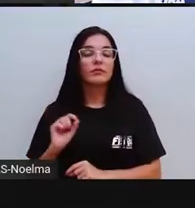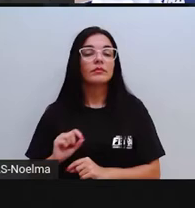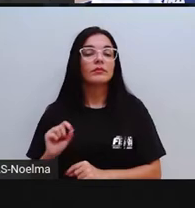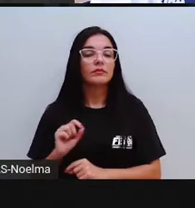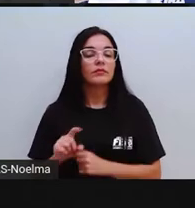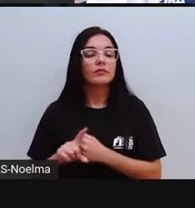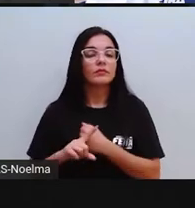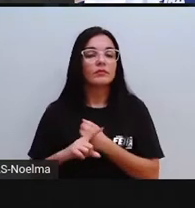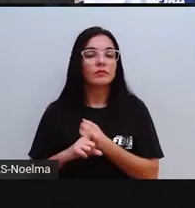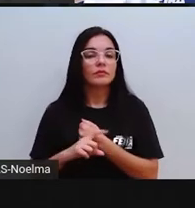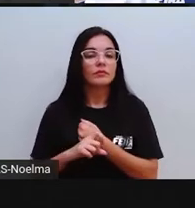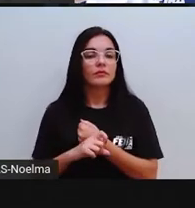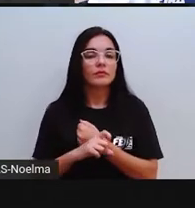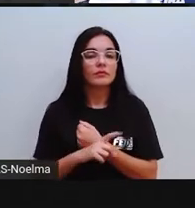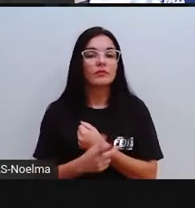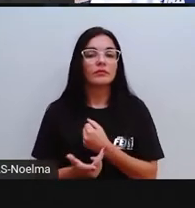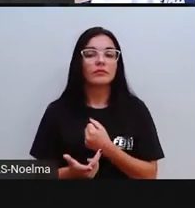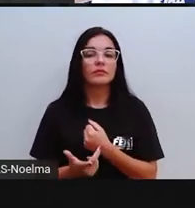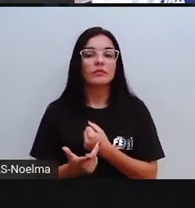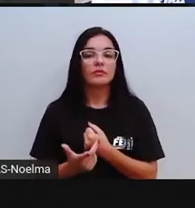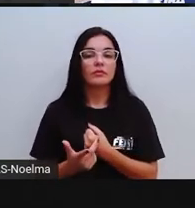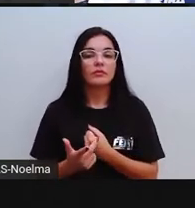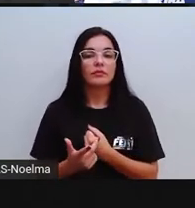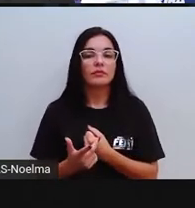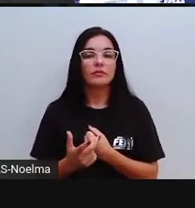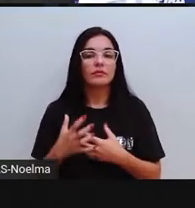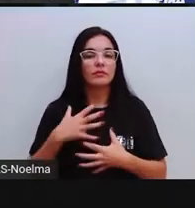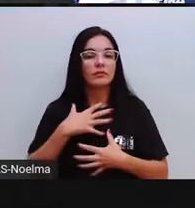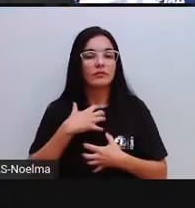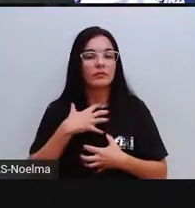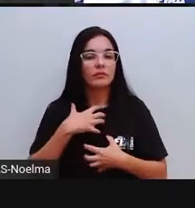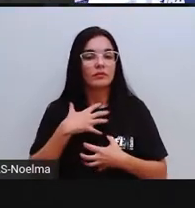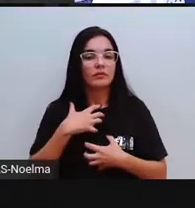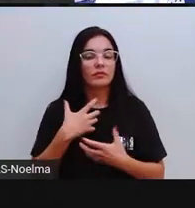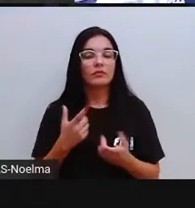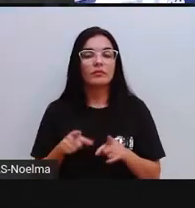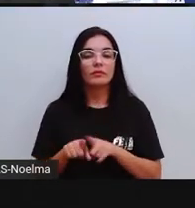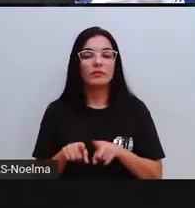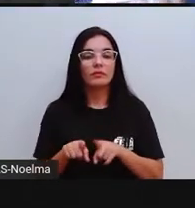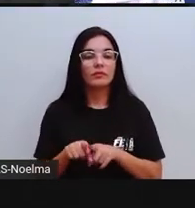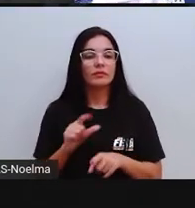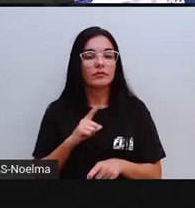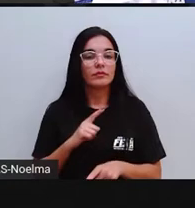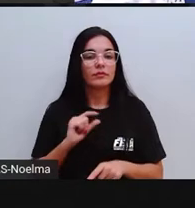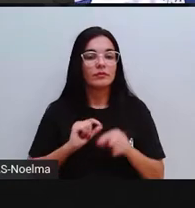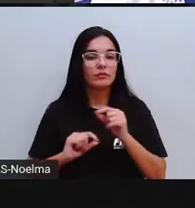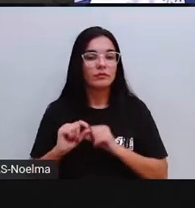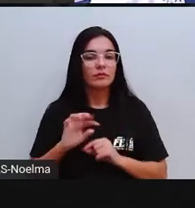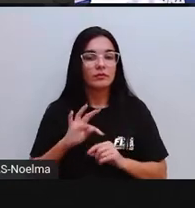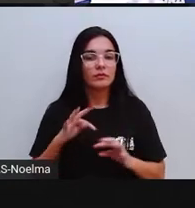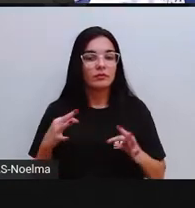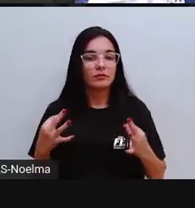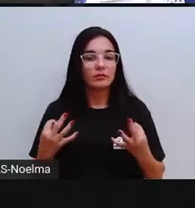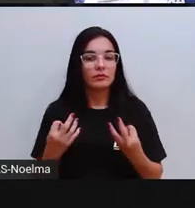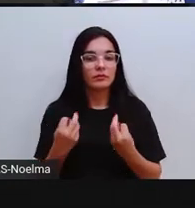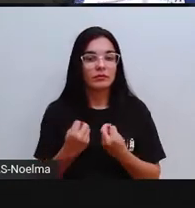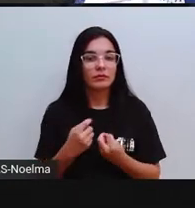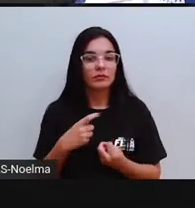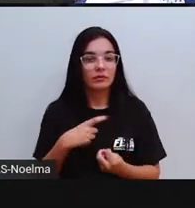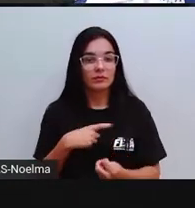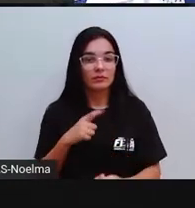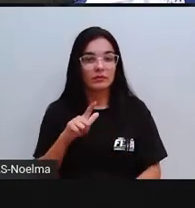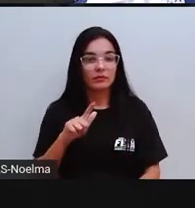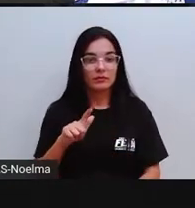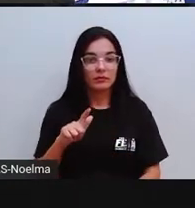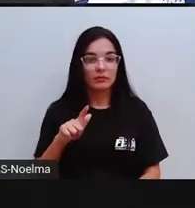GOIABA, GOLA, GOMA, GORILA, GOTA. Então, todas essas palavrinhas começam